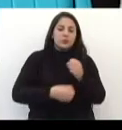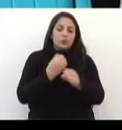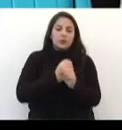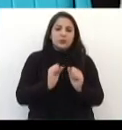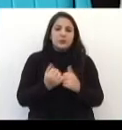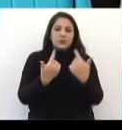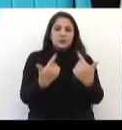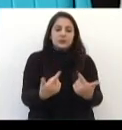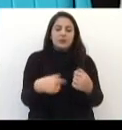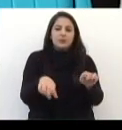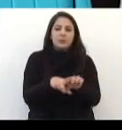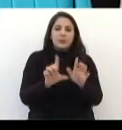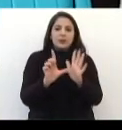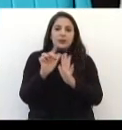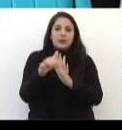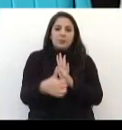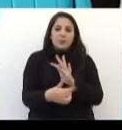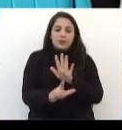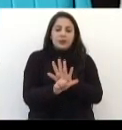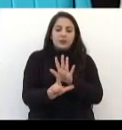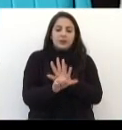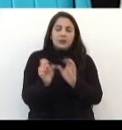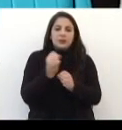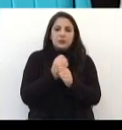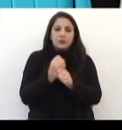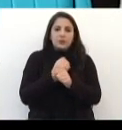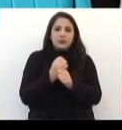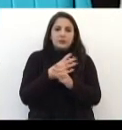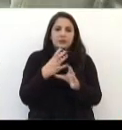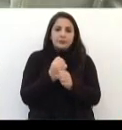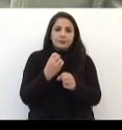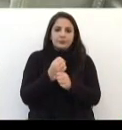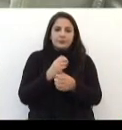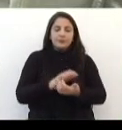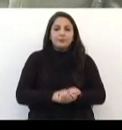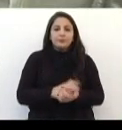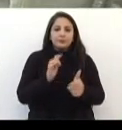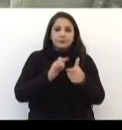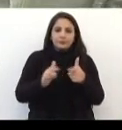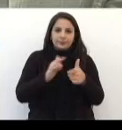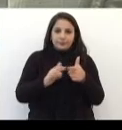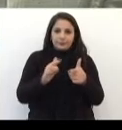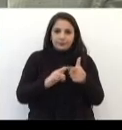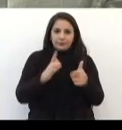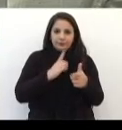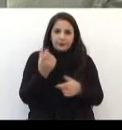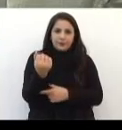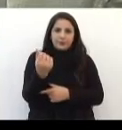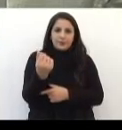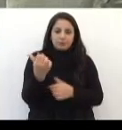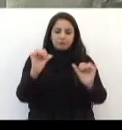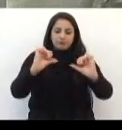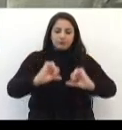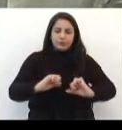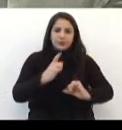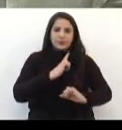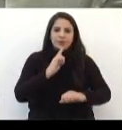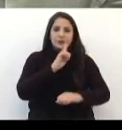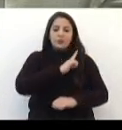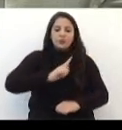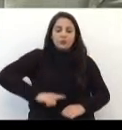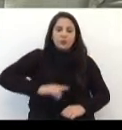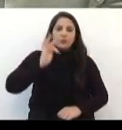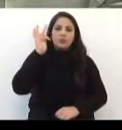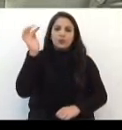anos de ações e depois as leis anuais de orçamento. A crise que se instalou nos governos federal e